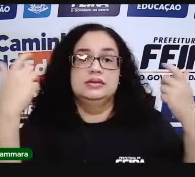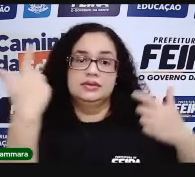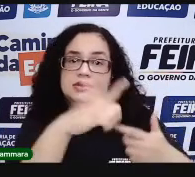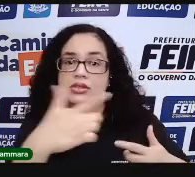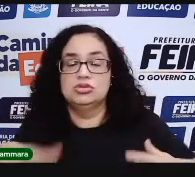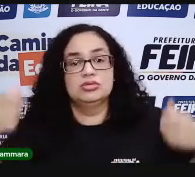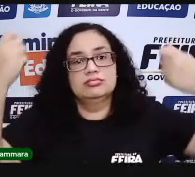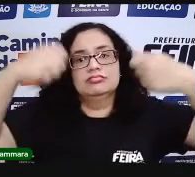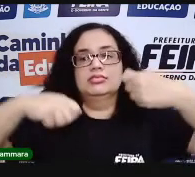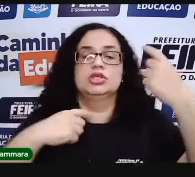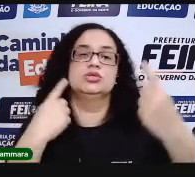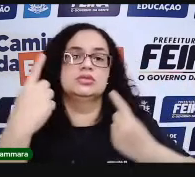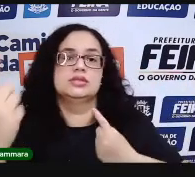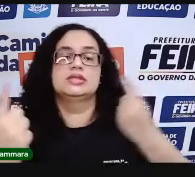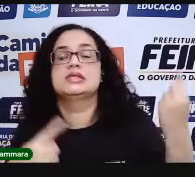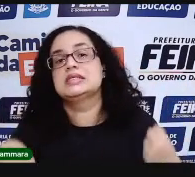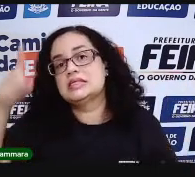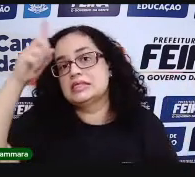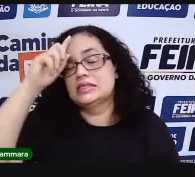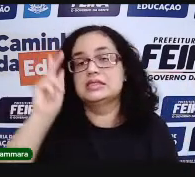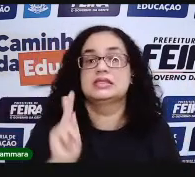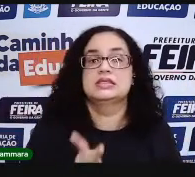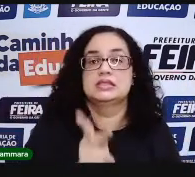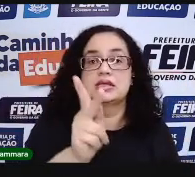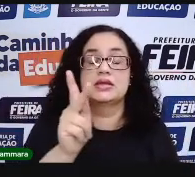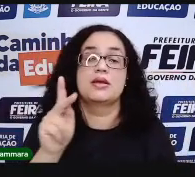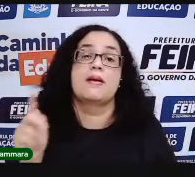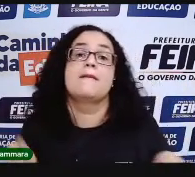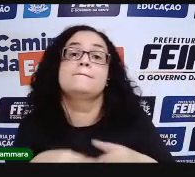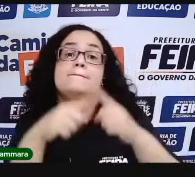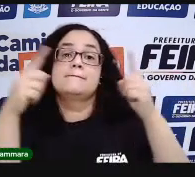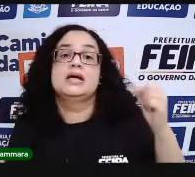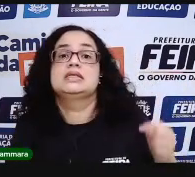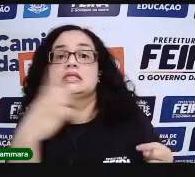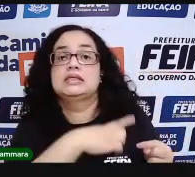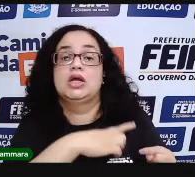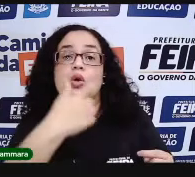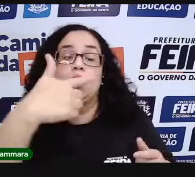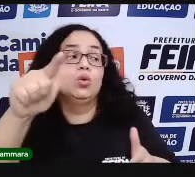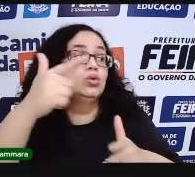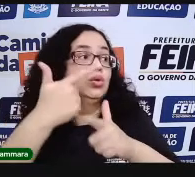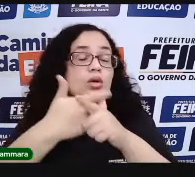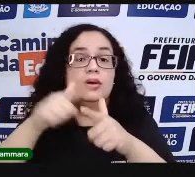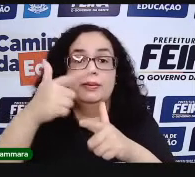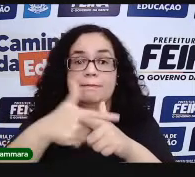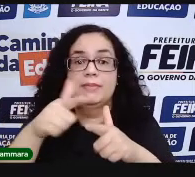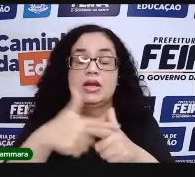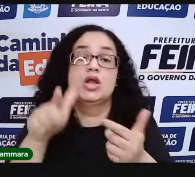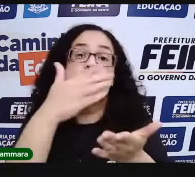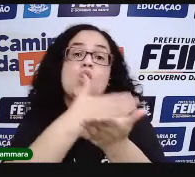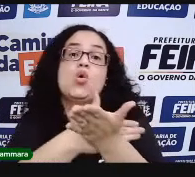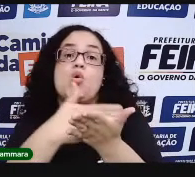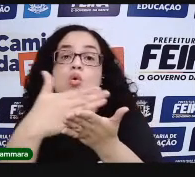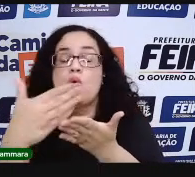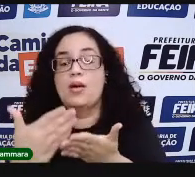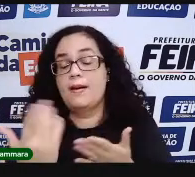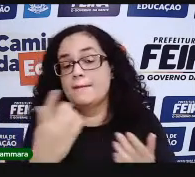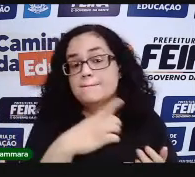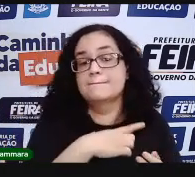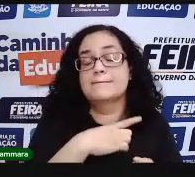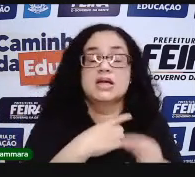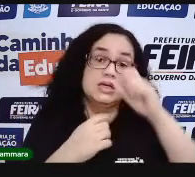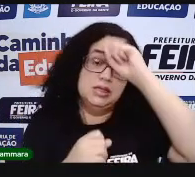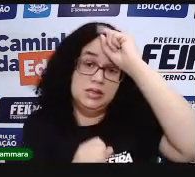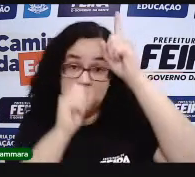haveria essa necessidade de ficar se aventurando o tempo todo. Só que aí surgiu um novo problema. Ele começou a